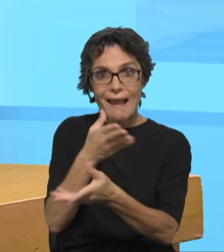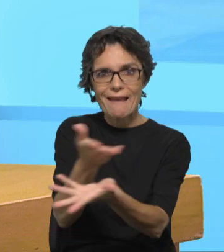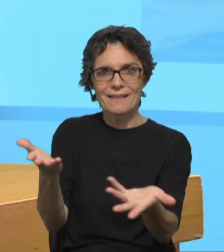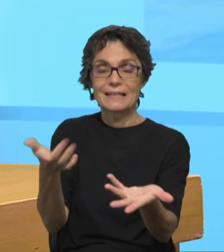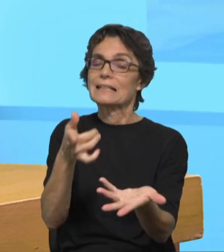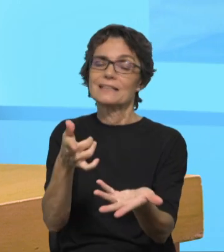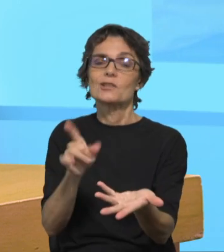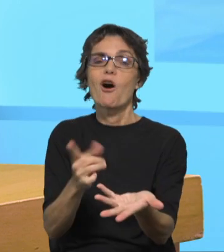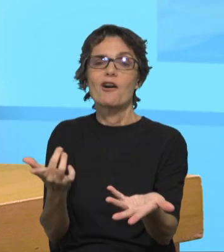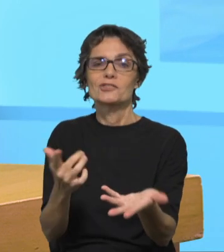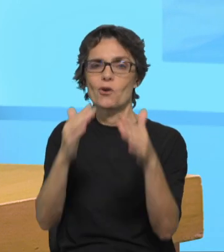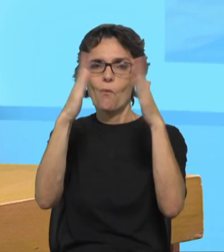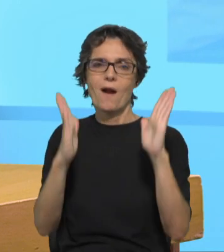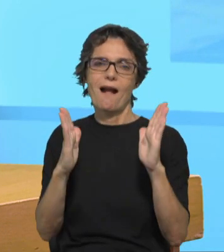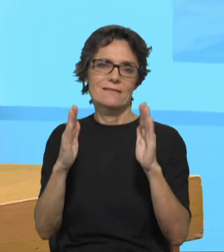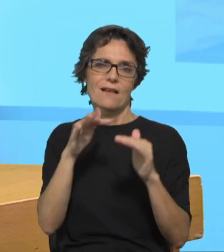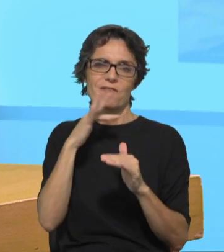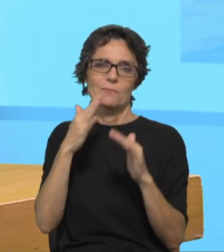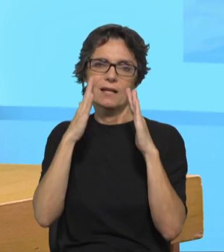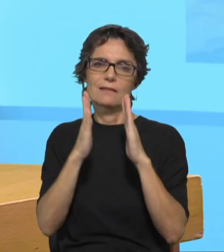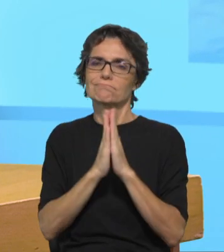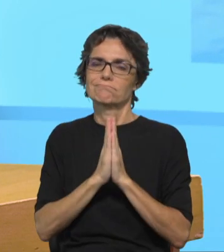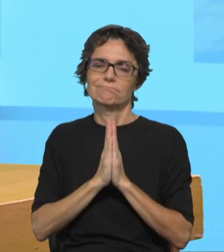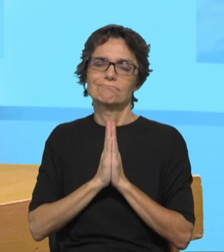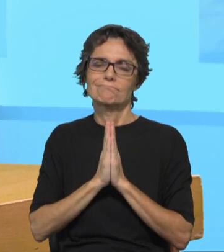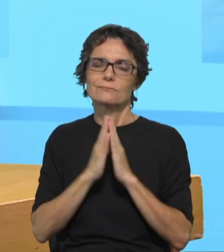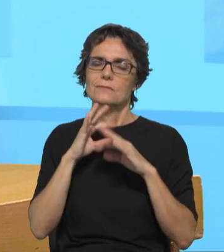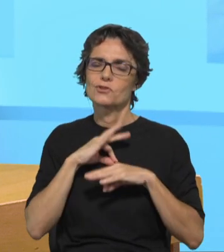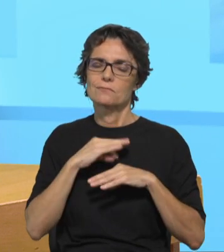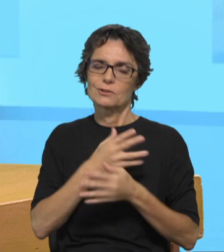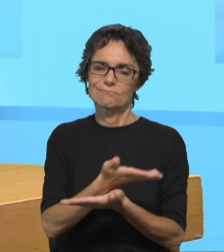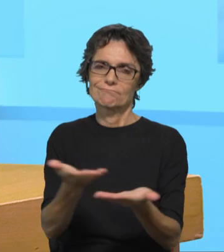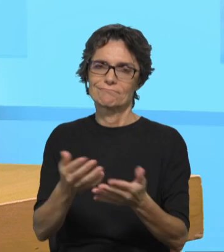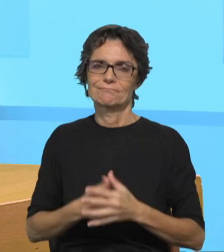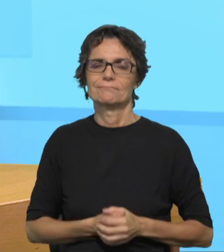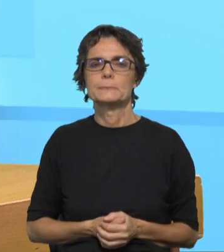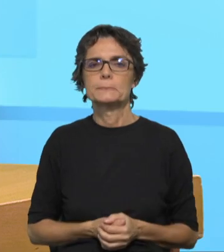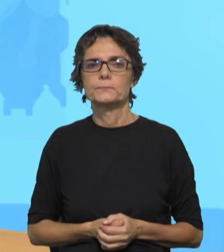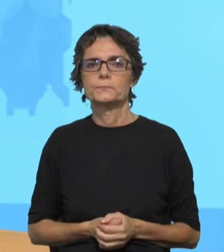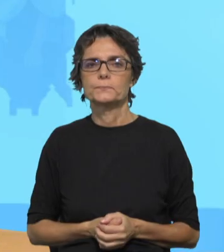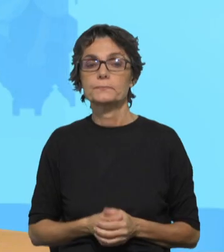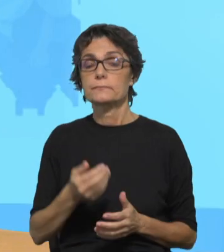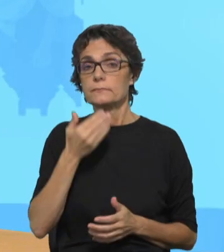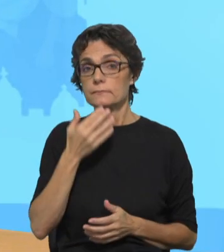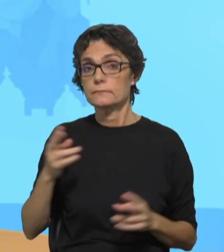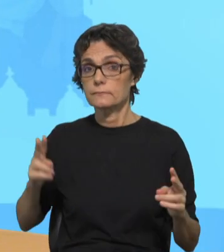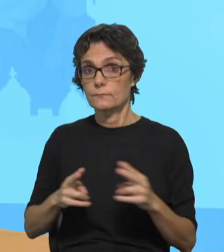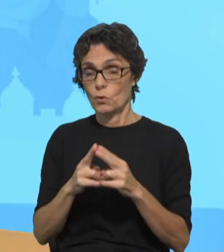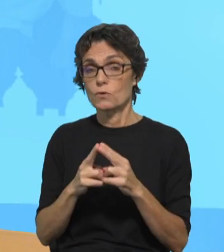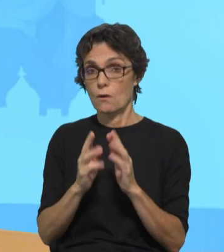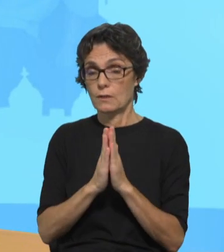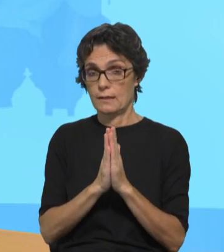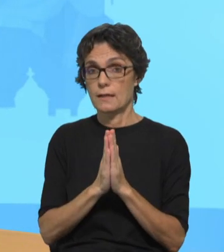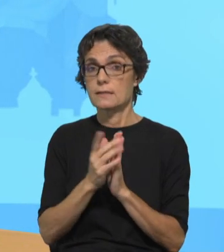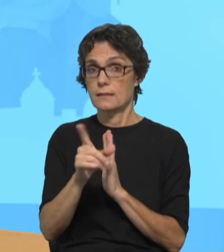casa de família, família espiritual, com uma finalidade diferente. A experiência do sínodo, até na sua dimensão